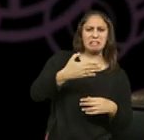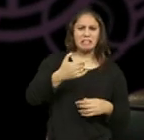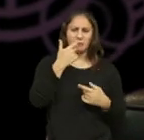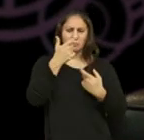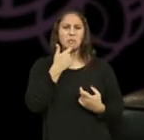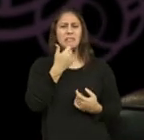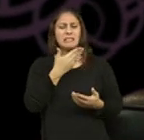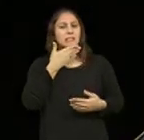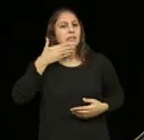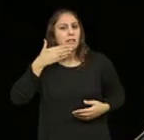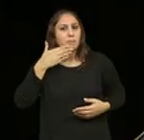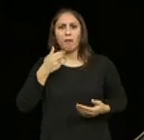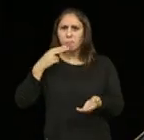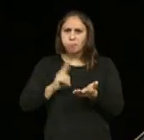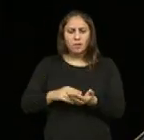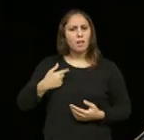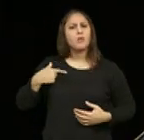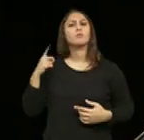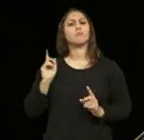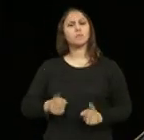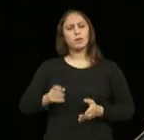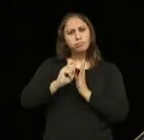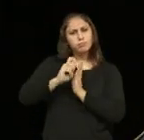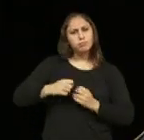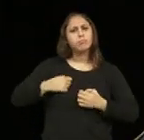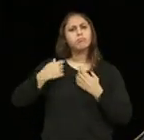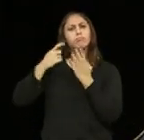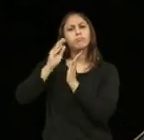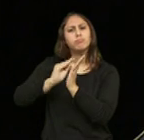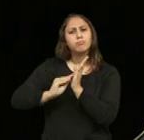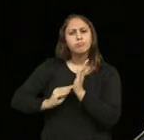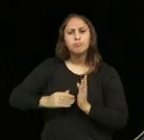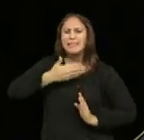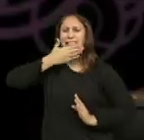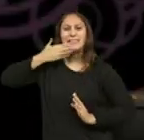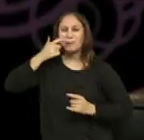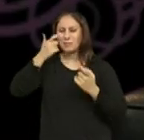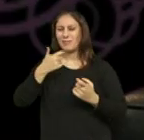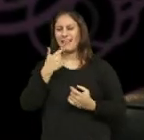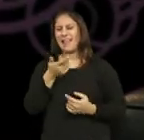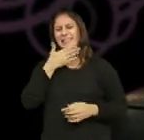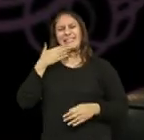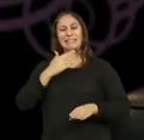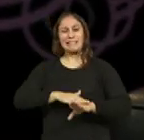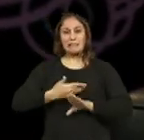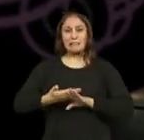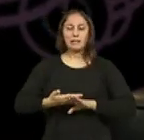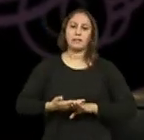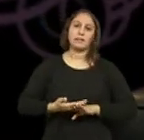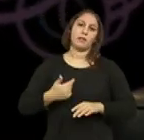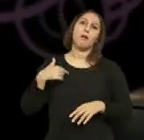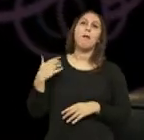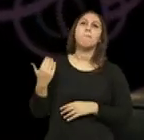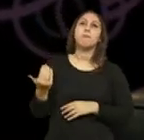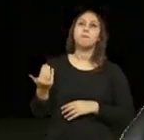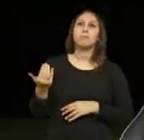é Tardio. Mas eu comecei muito cedo e na altura diziam-me é cedo demais. Depois parei muito tempo,